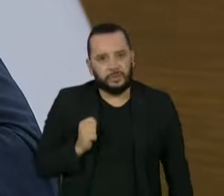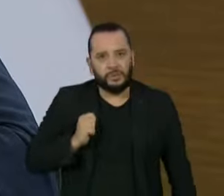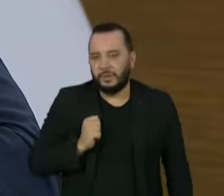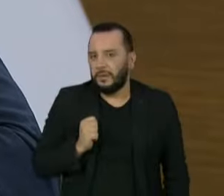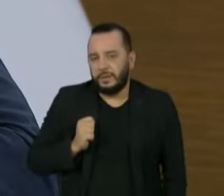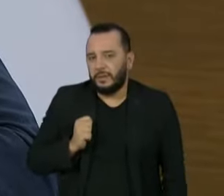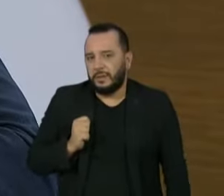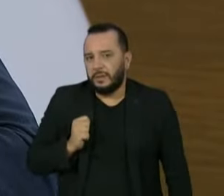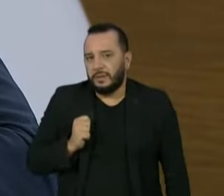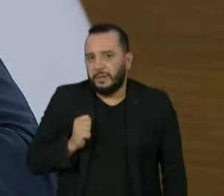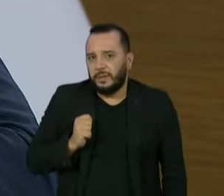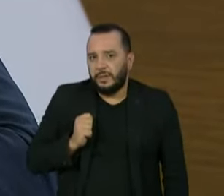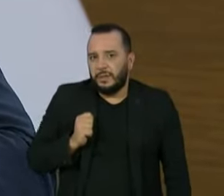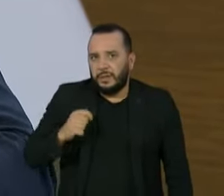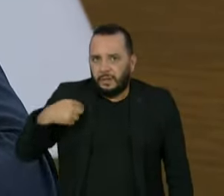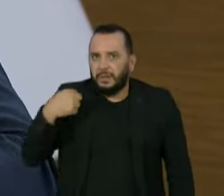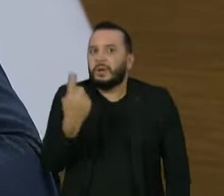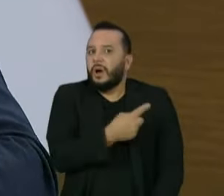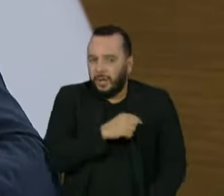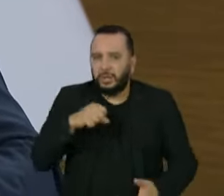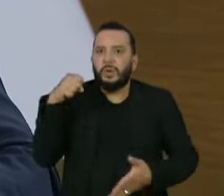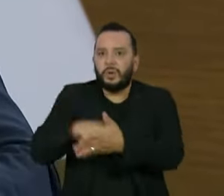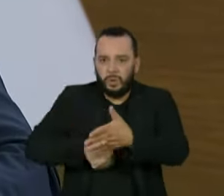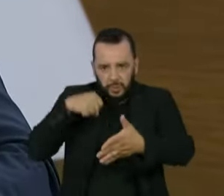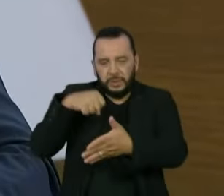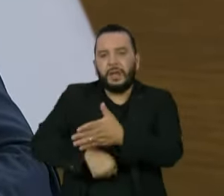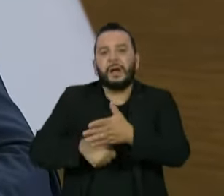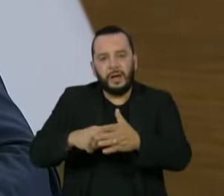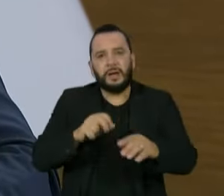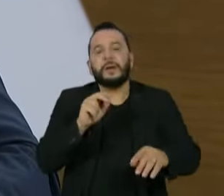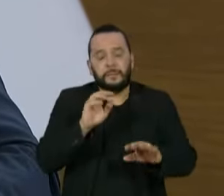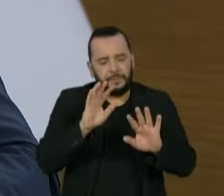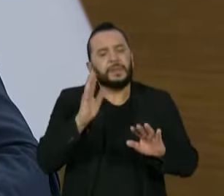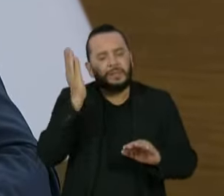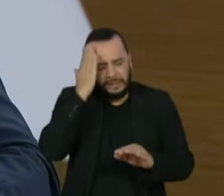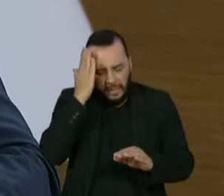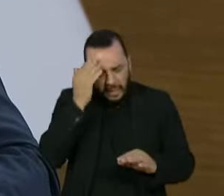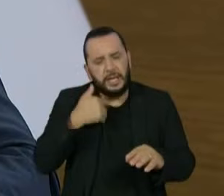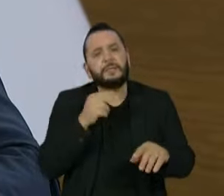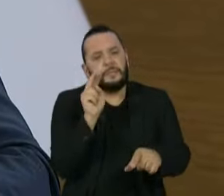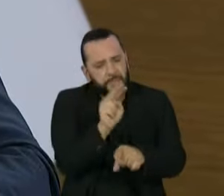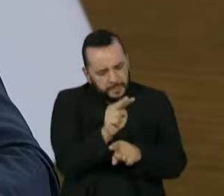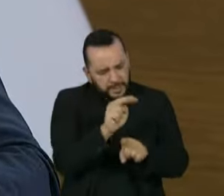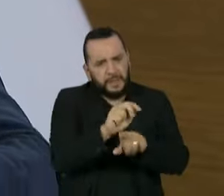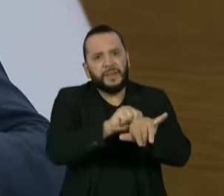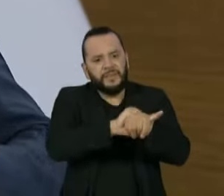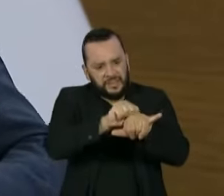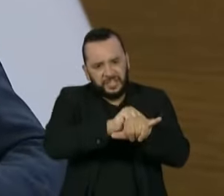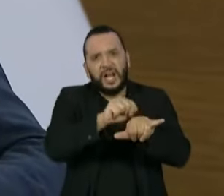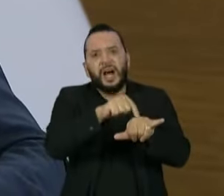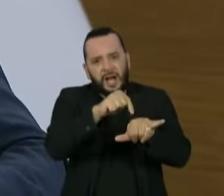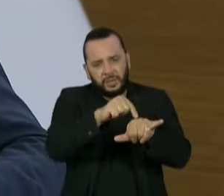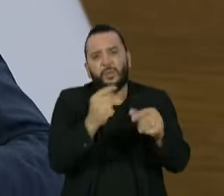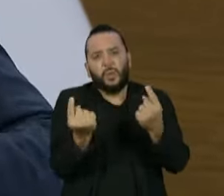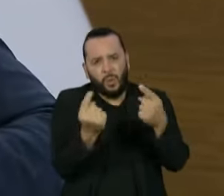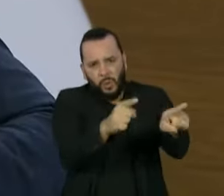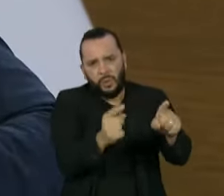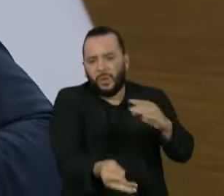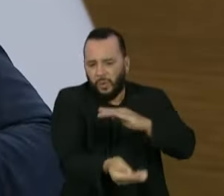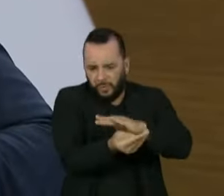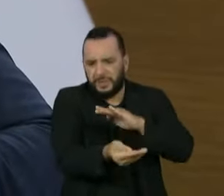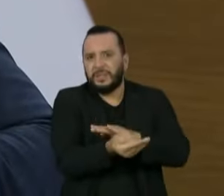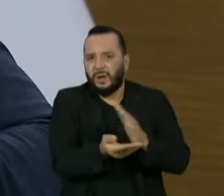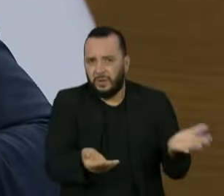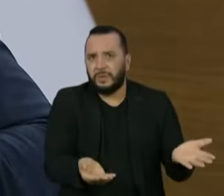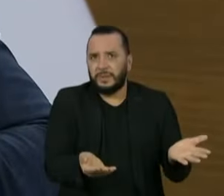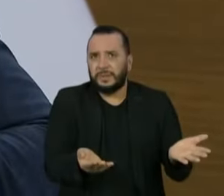Nós temos que lutar e preservar os méritos da Operação Lava Jato, combatendo a corrupção. Eu mesmo